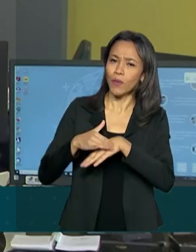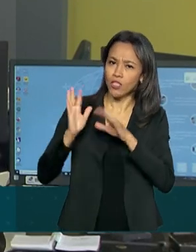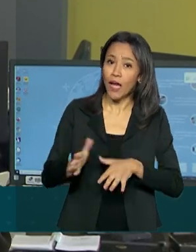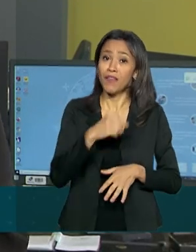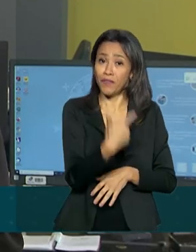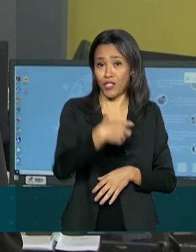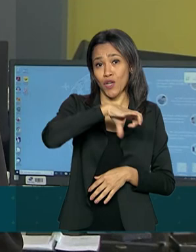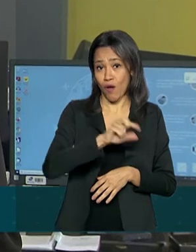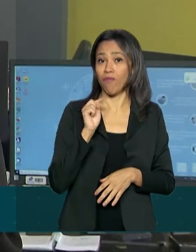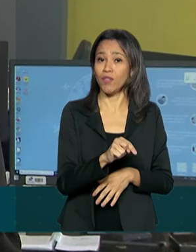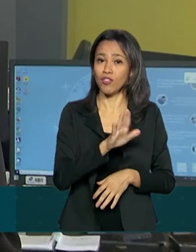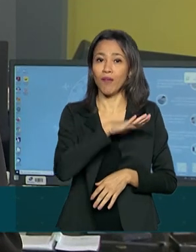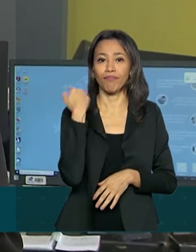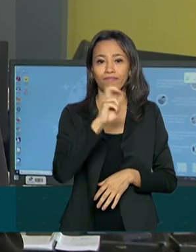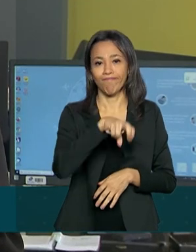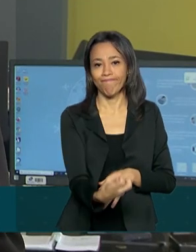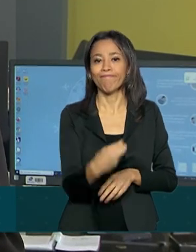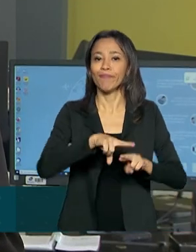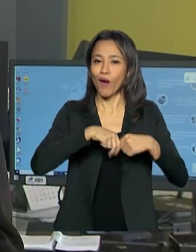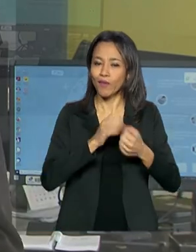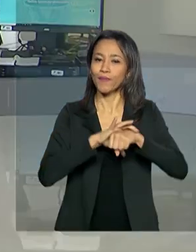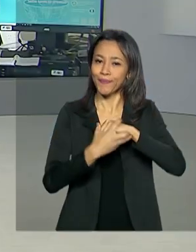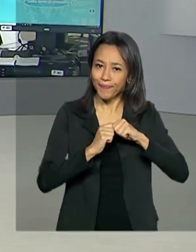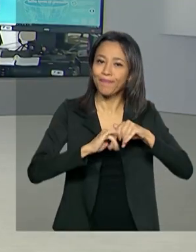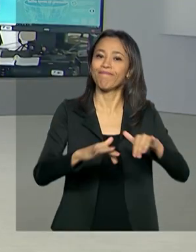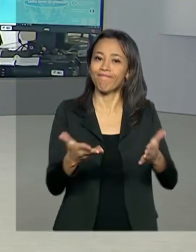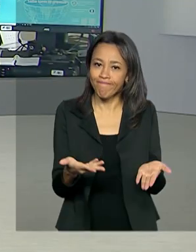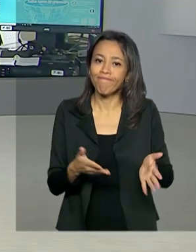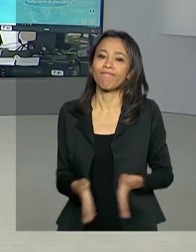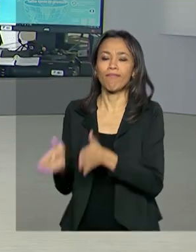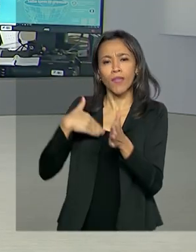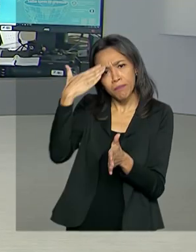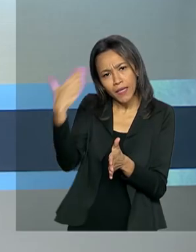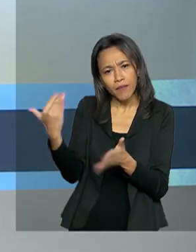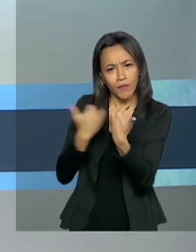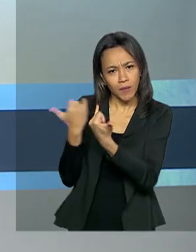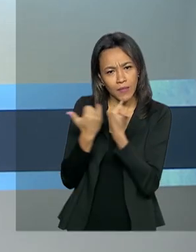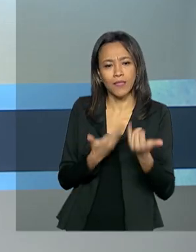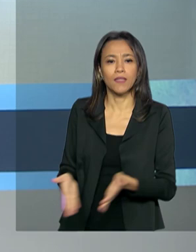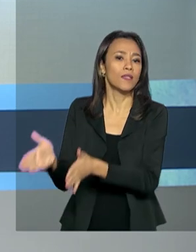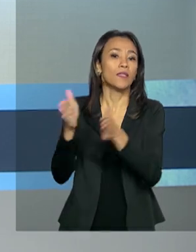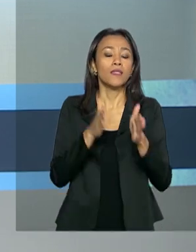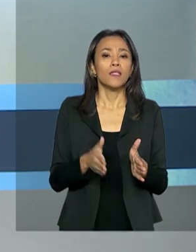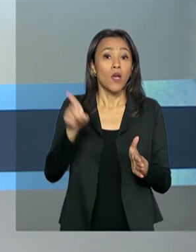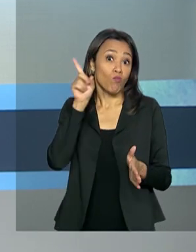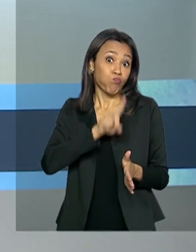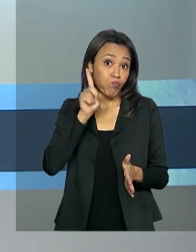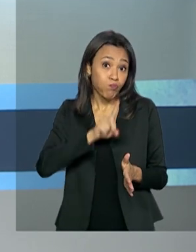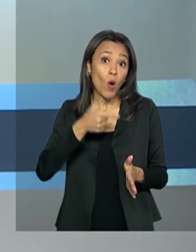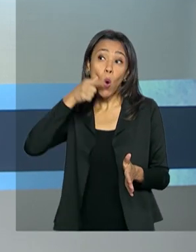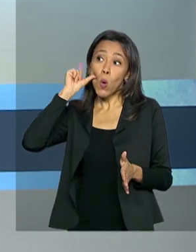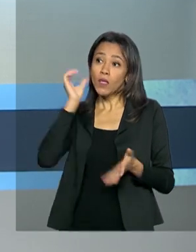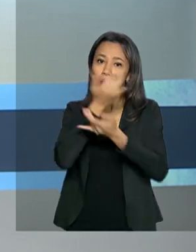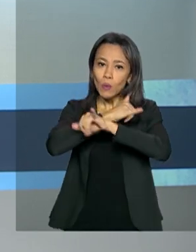morreram por causa do coronavírus. Renata. Obrigada, Maurício, pelas suas informações. E os Estados Unidos anunciaram